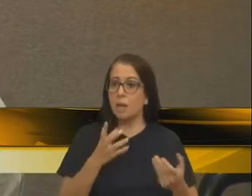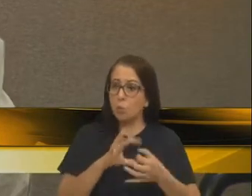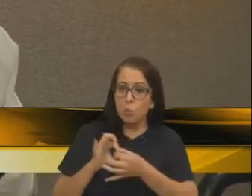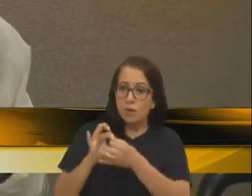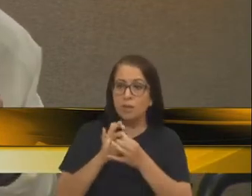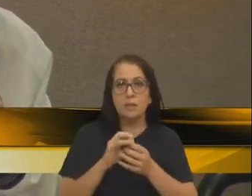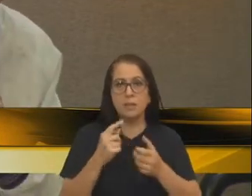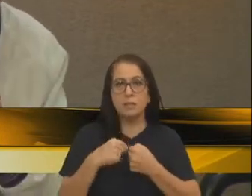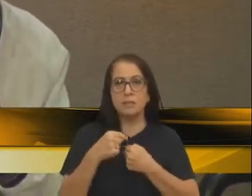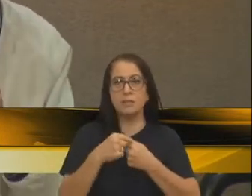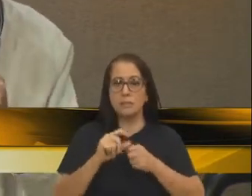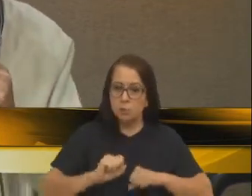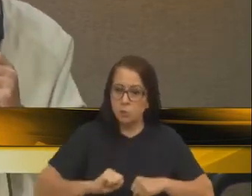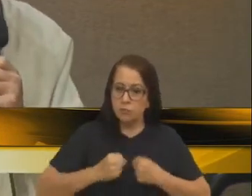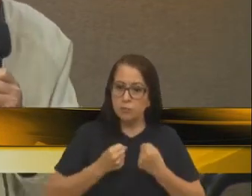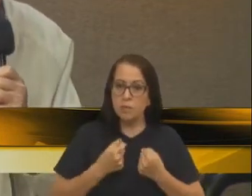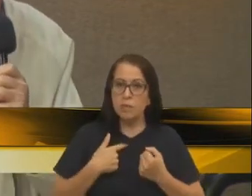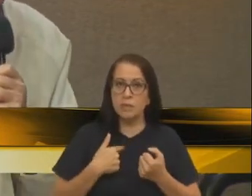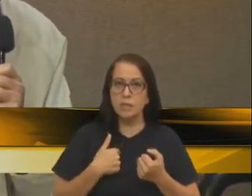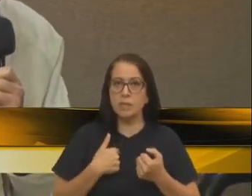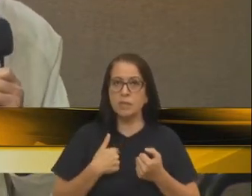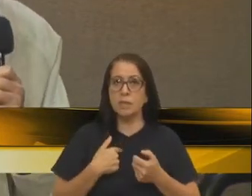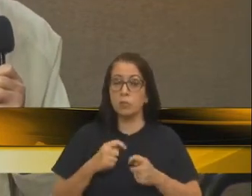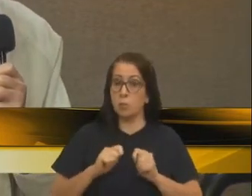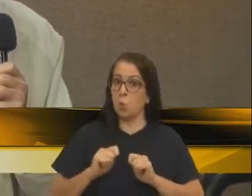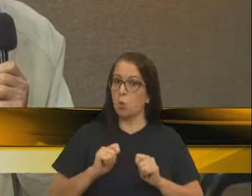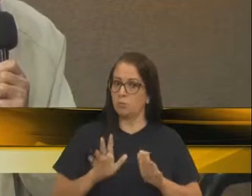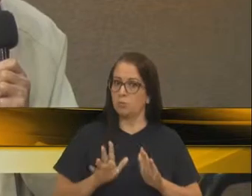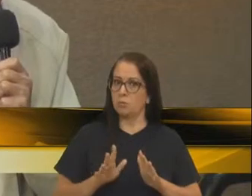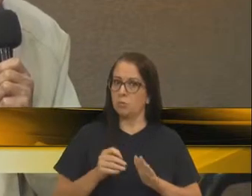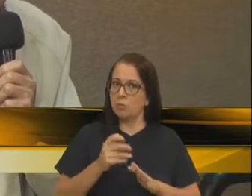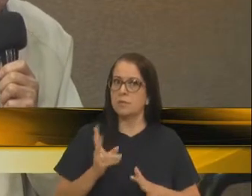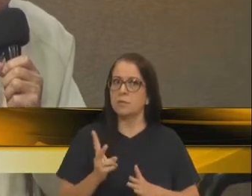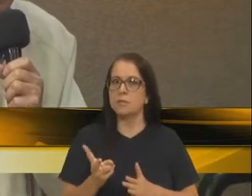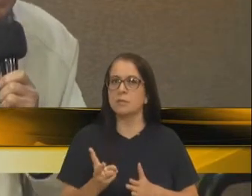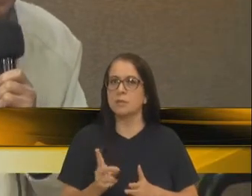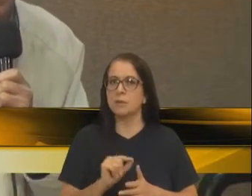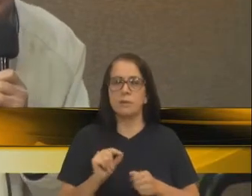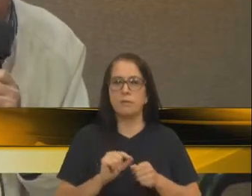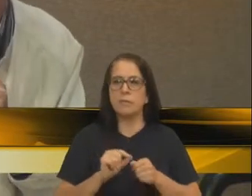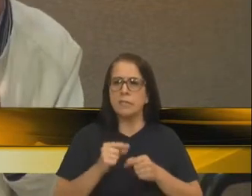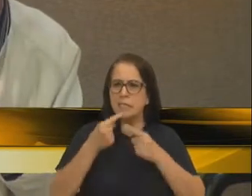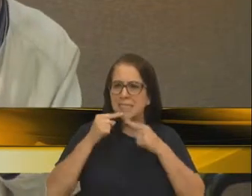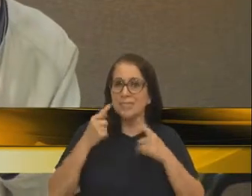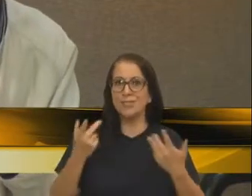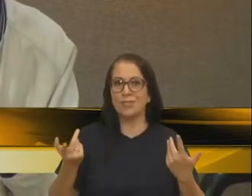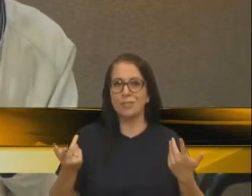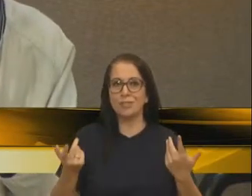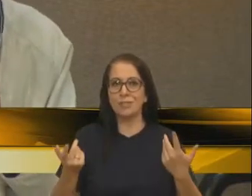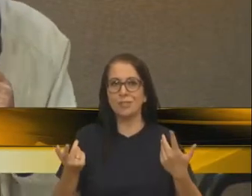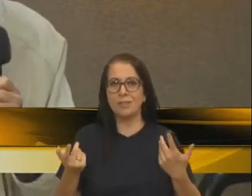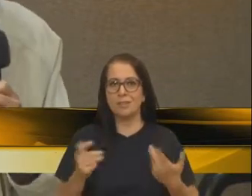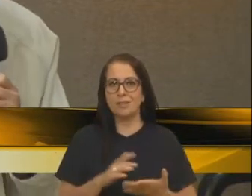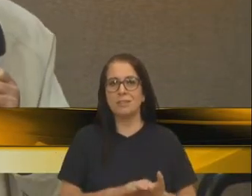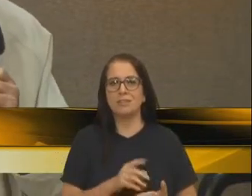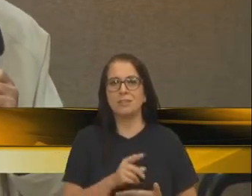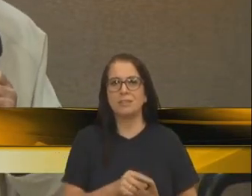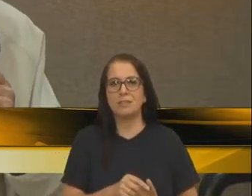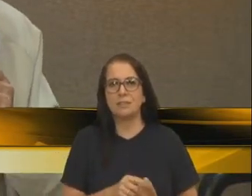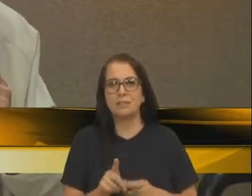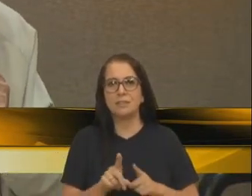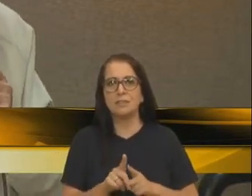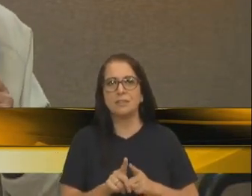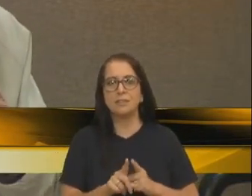Nós estamos fazendo aqui um esforço, eu me contei a maioria das vezes, para não fazer crítica. Mas chega um ponto